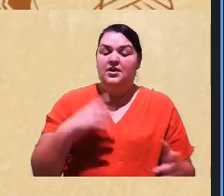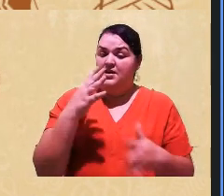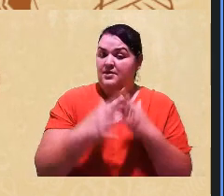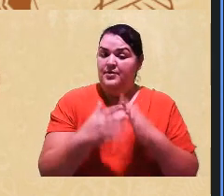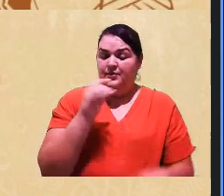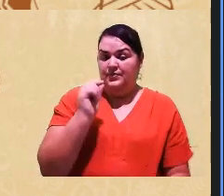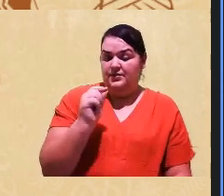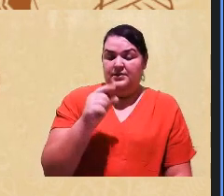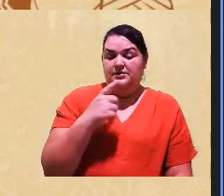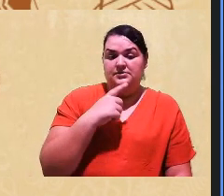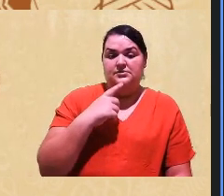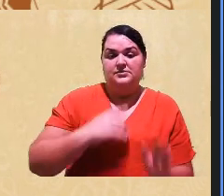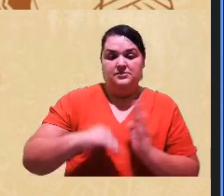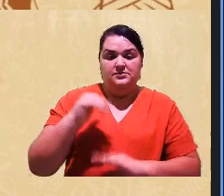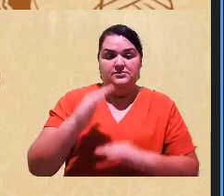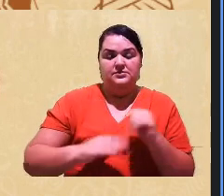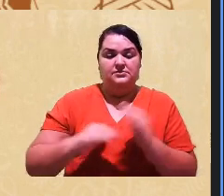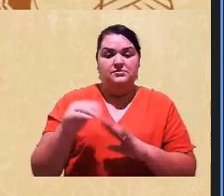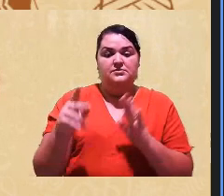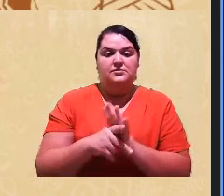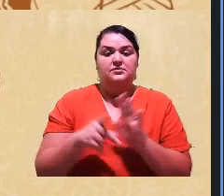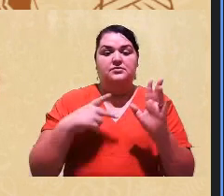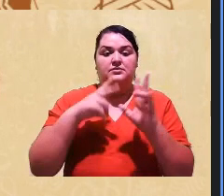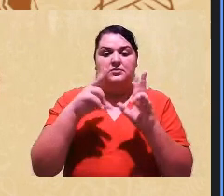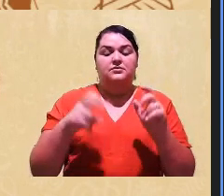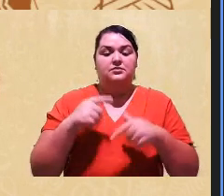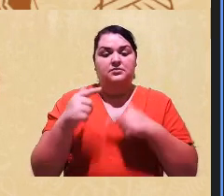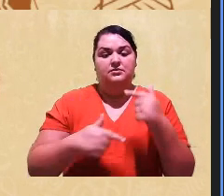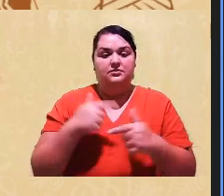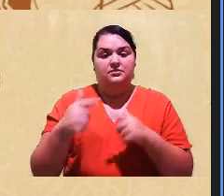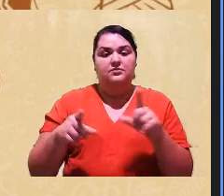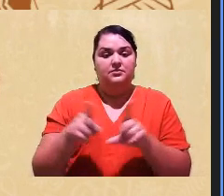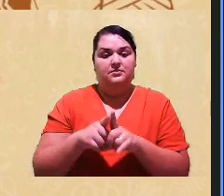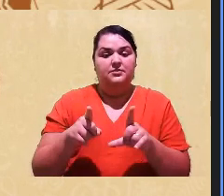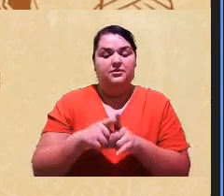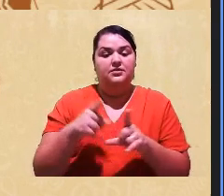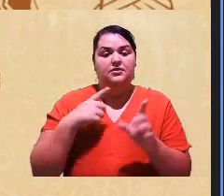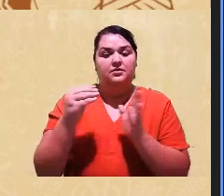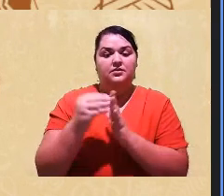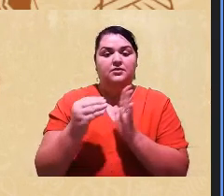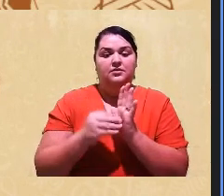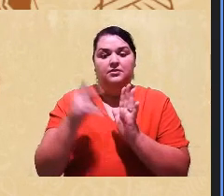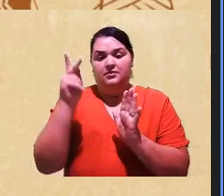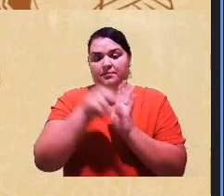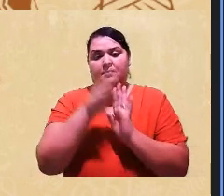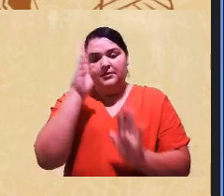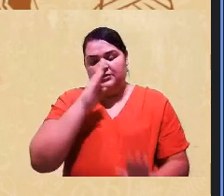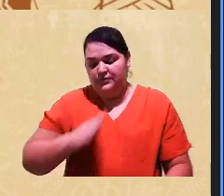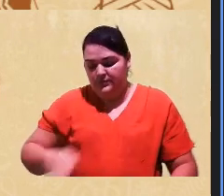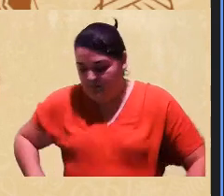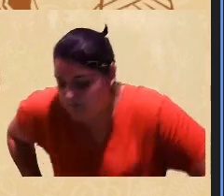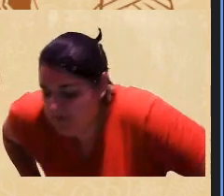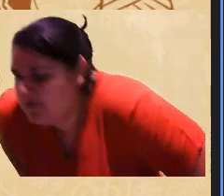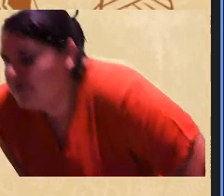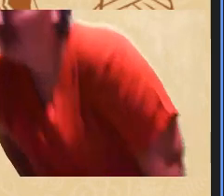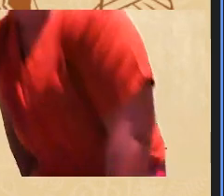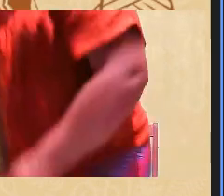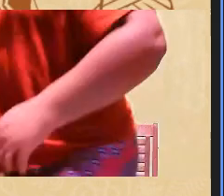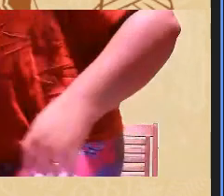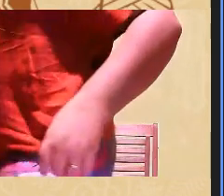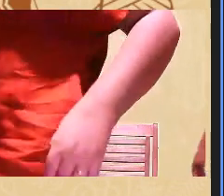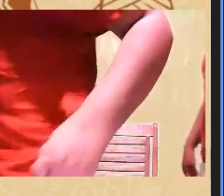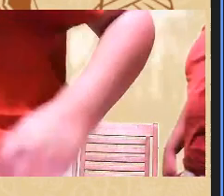desserviço da nossa profissão quando se instituiu no Brasil né foi ela não ter